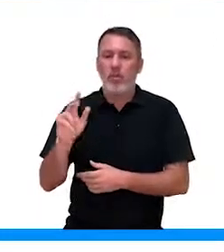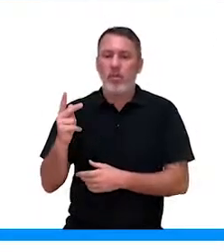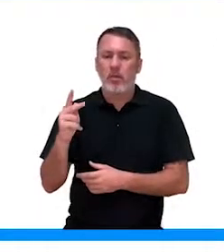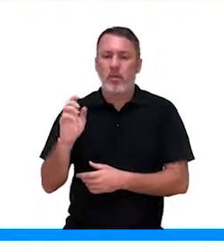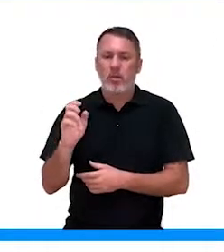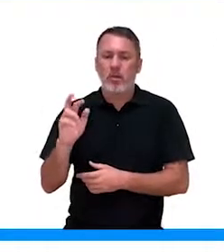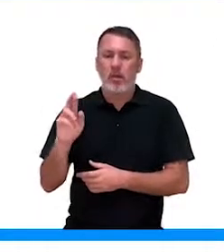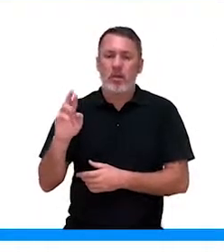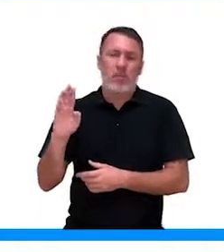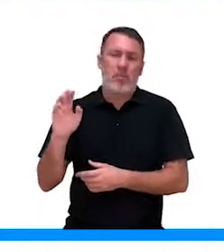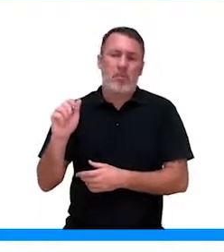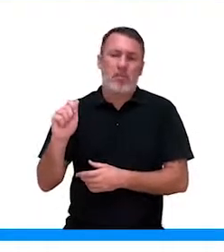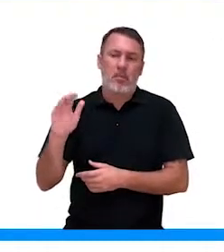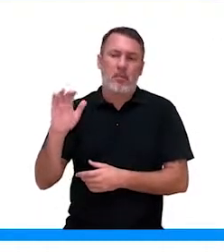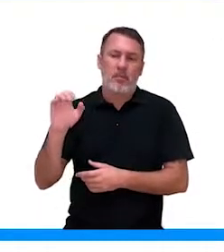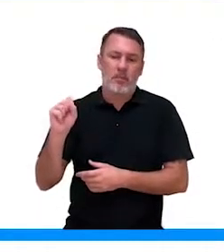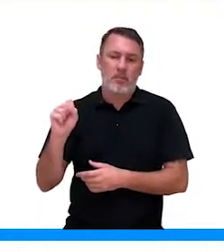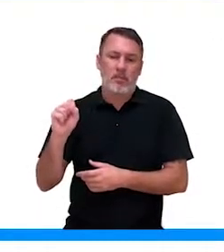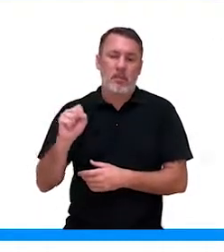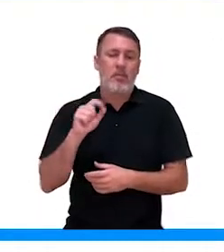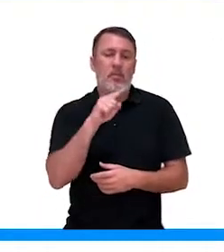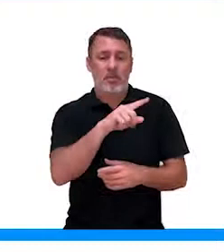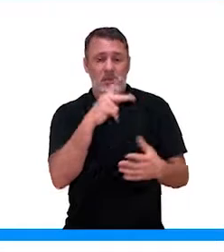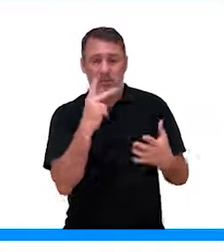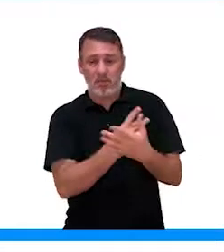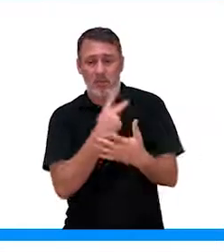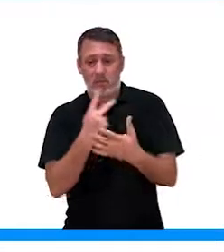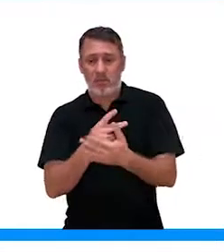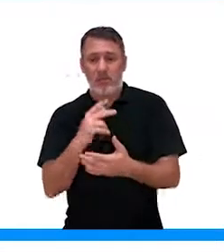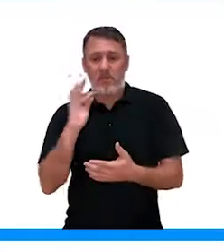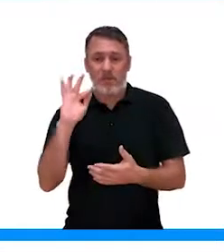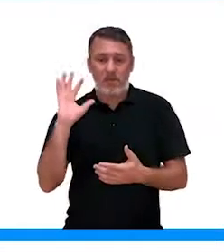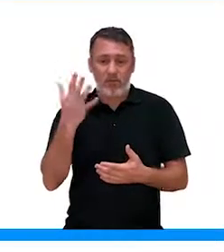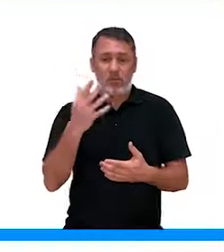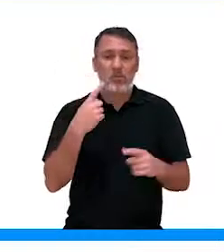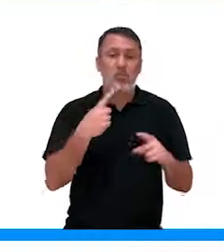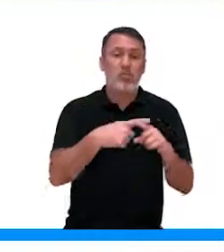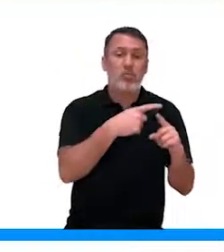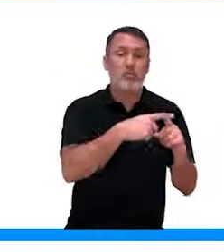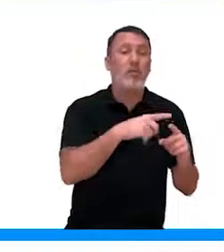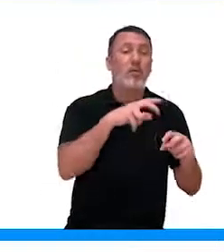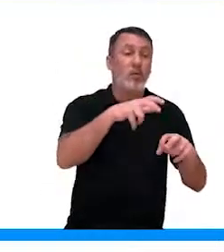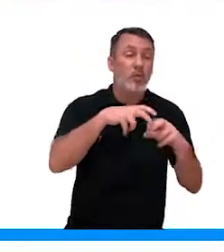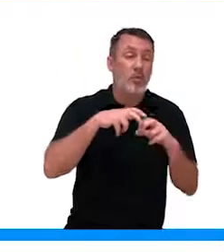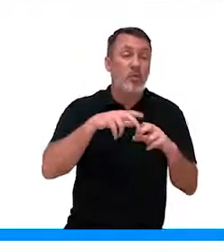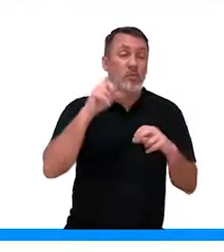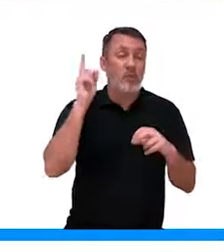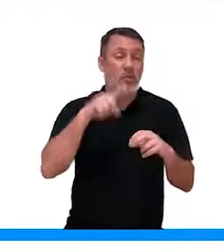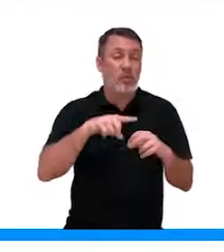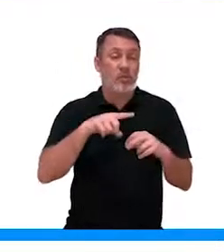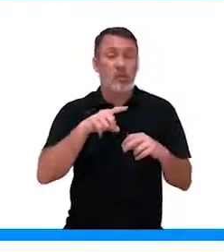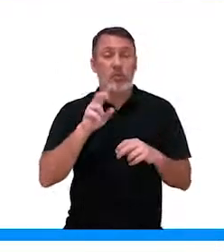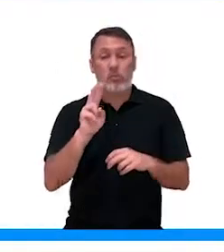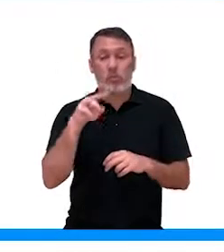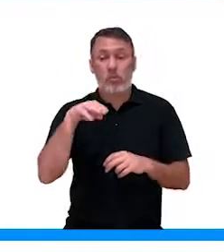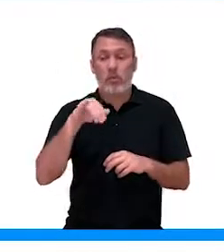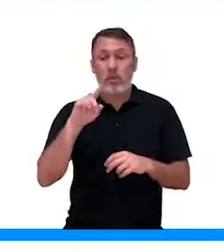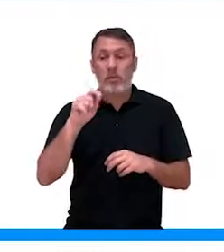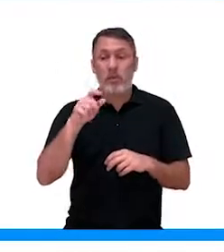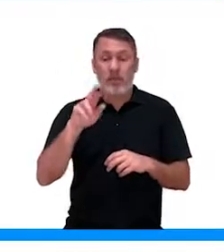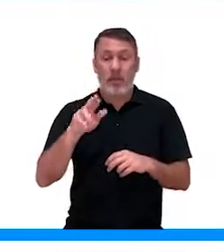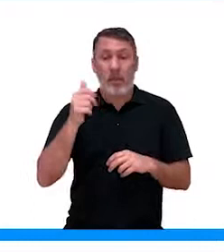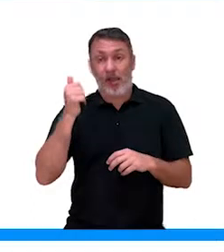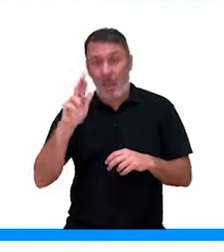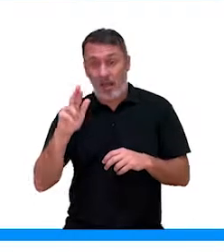herbáceas de pequeno porte. Esse fenômeno fisiológico ocorre em condições de elevada umidade do ar